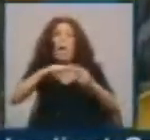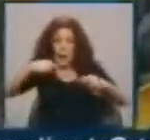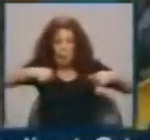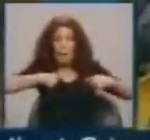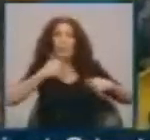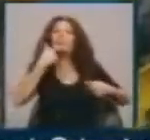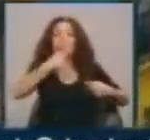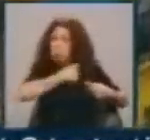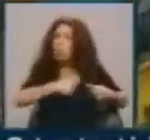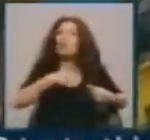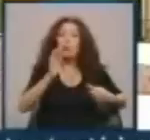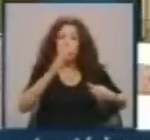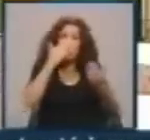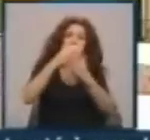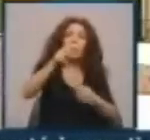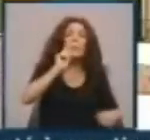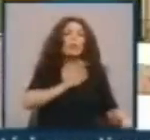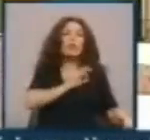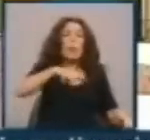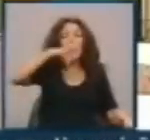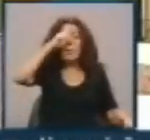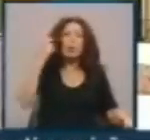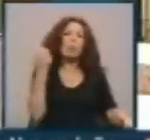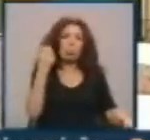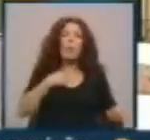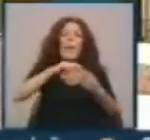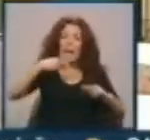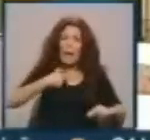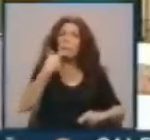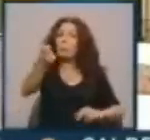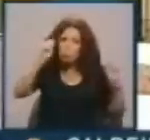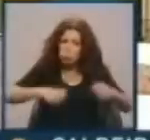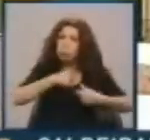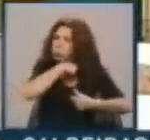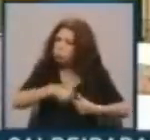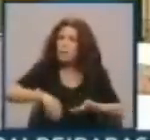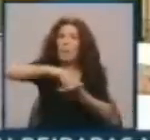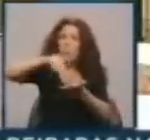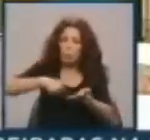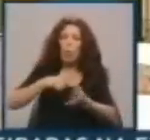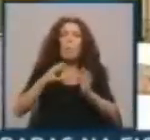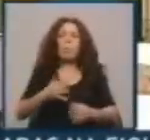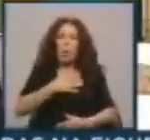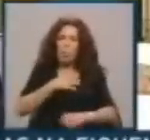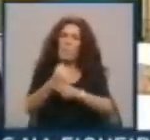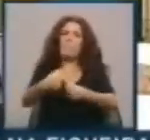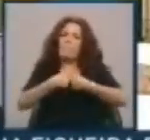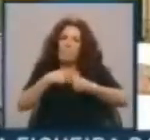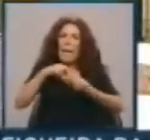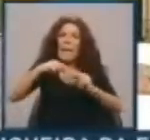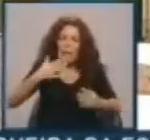disposta, eu falei com a Senhora Ministra da Cultura, e a Câmara estaria disposta a estabelecer um protocolo, e a própria Câmara se encarregaria,